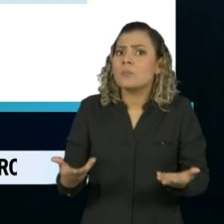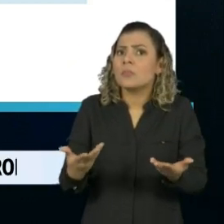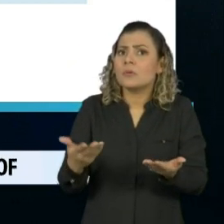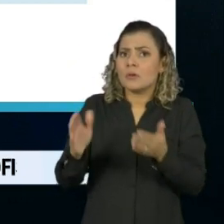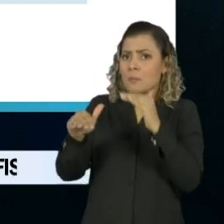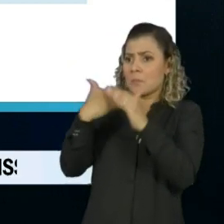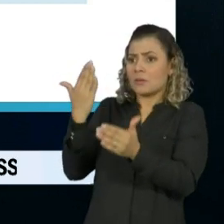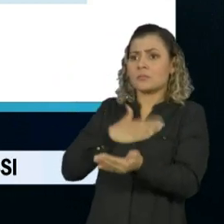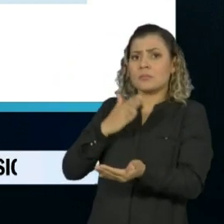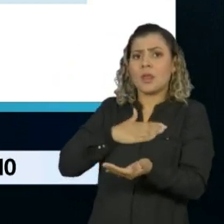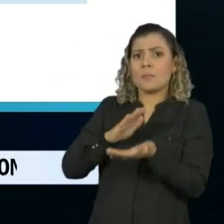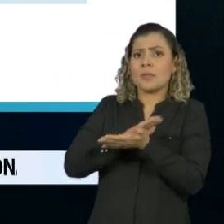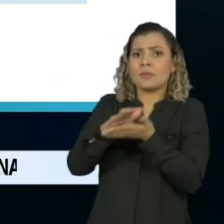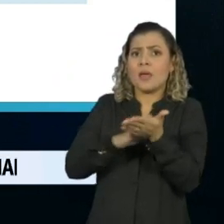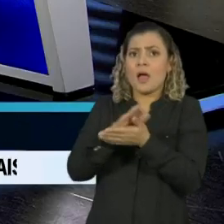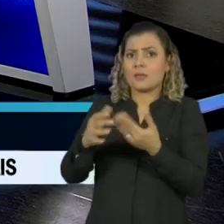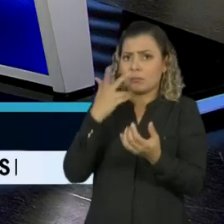que ele está me dispensando.